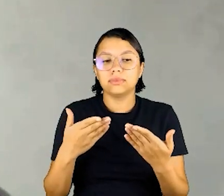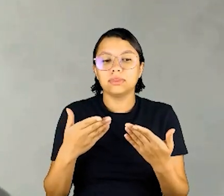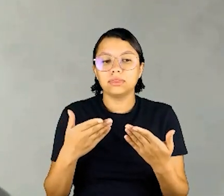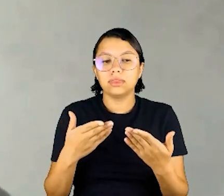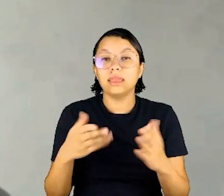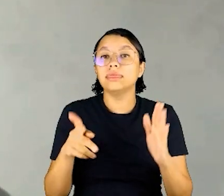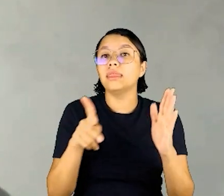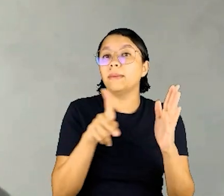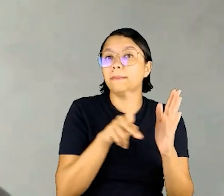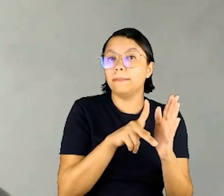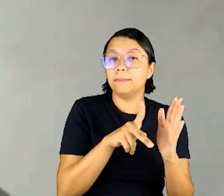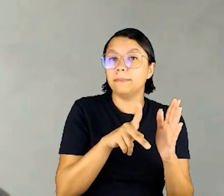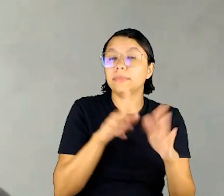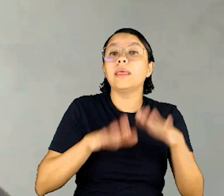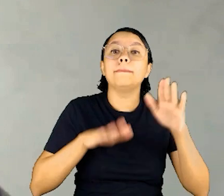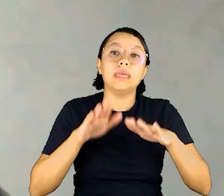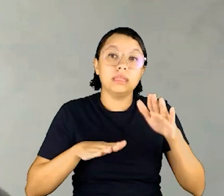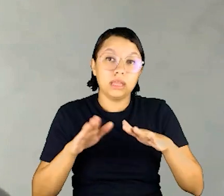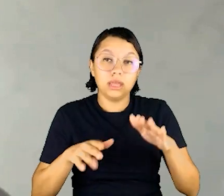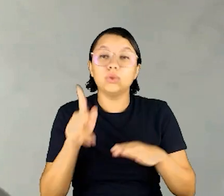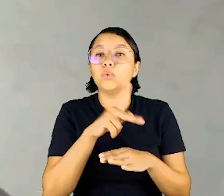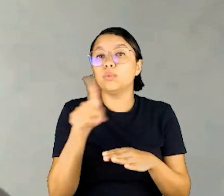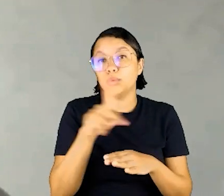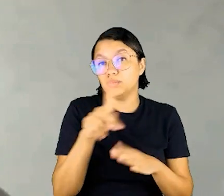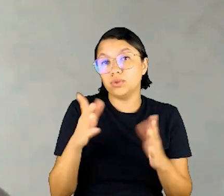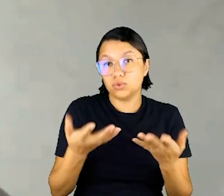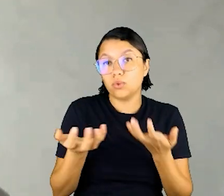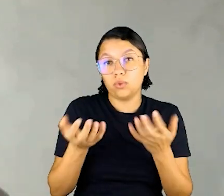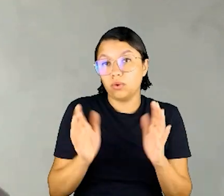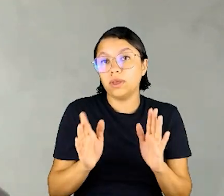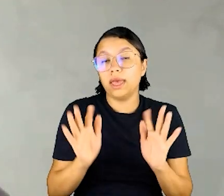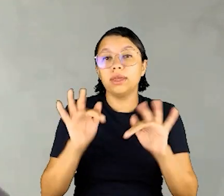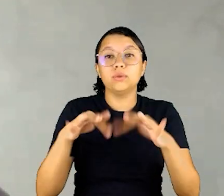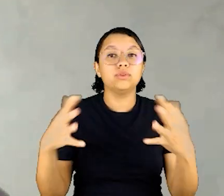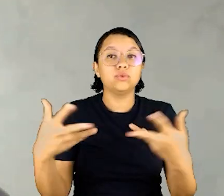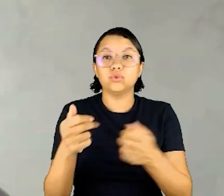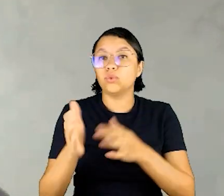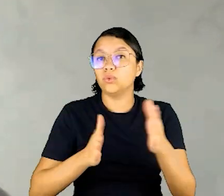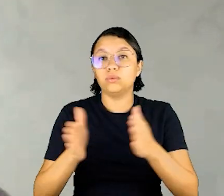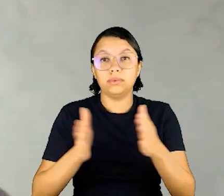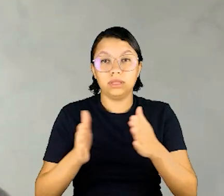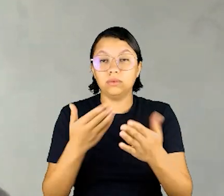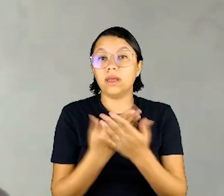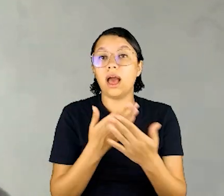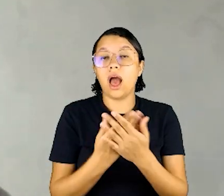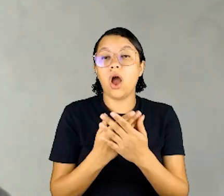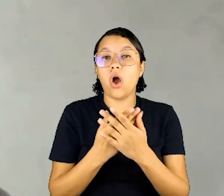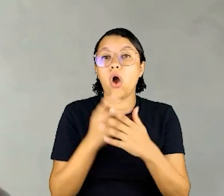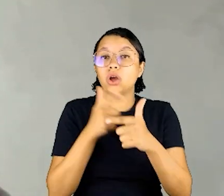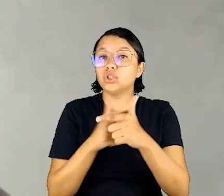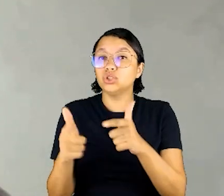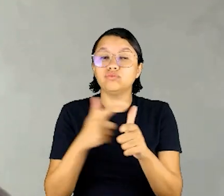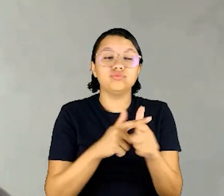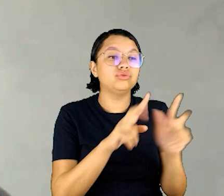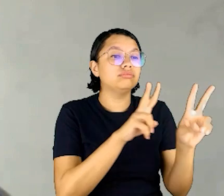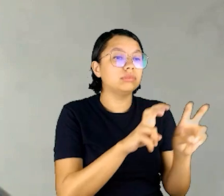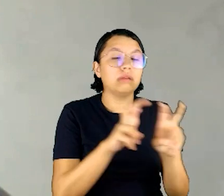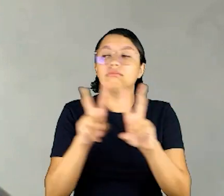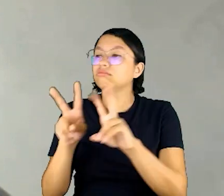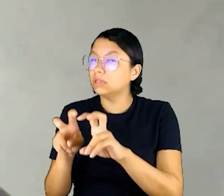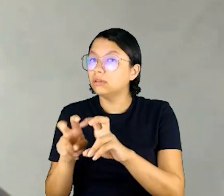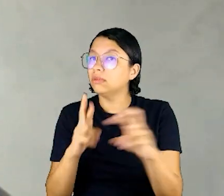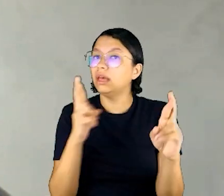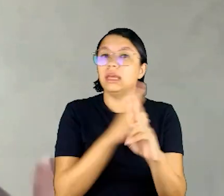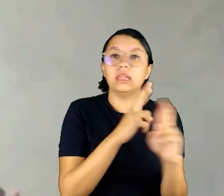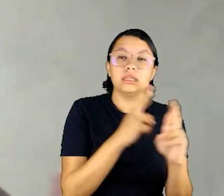critério e horário do professor. Então, ao final de todo esse período, as aulas são divididas por temas,